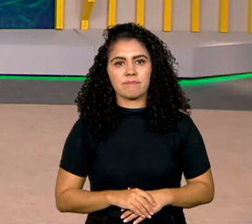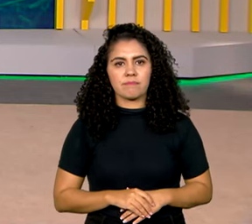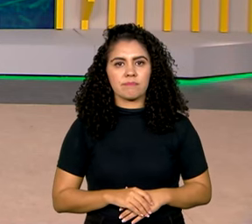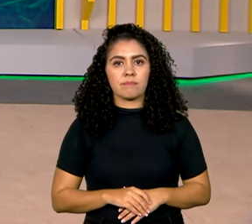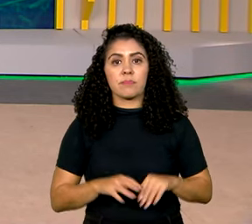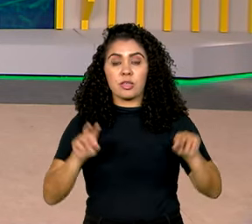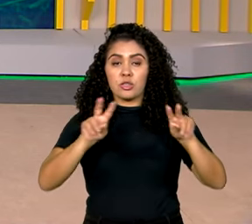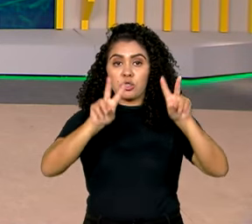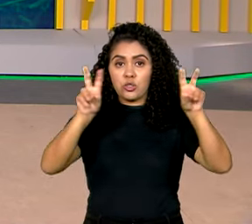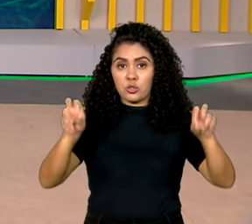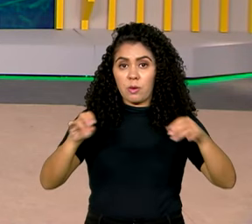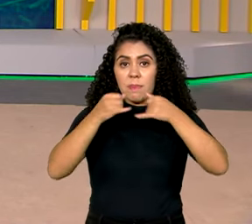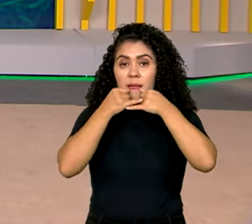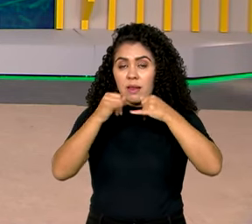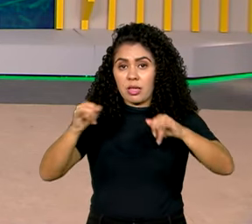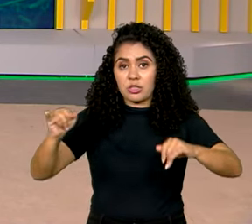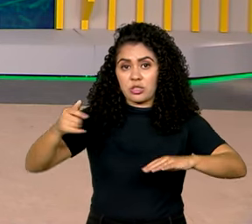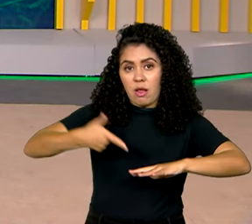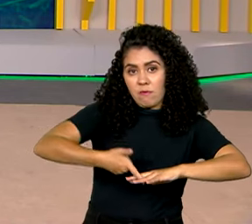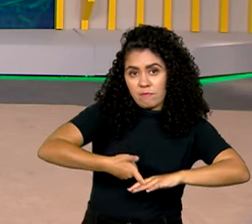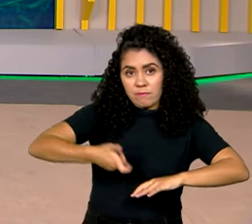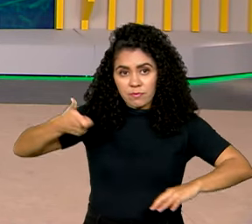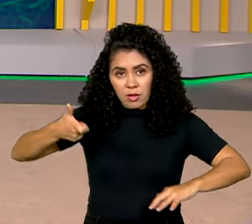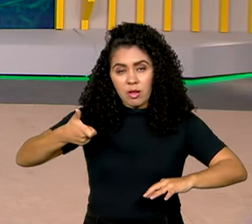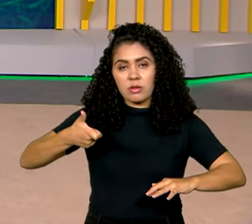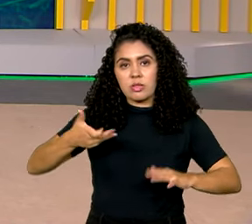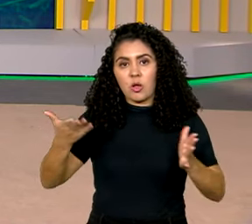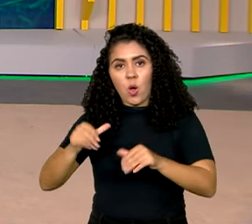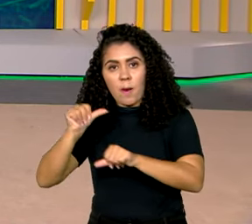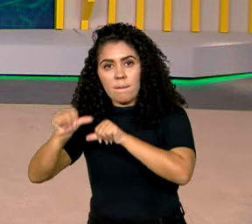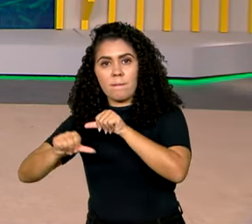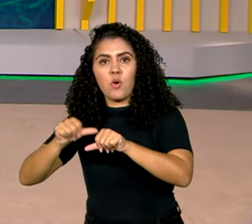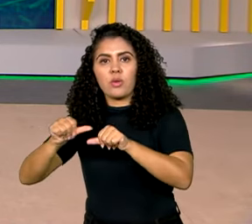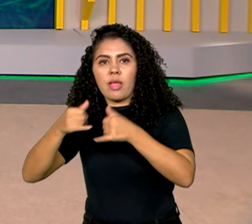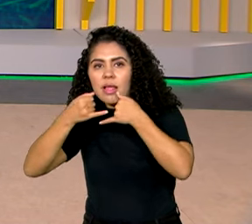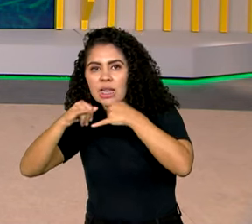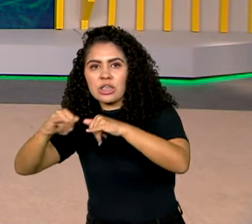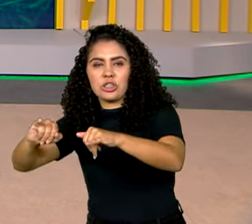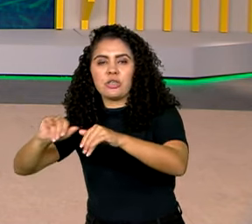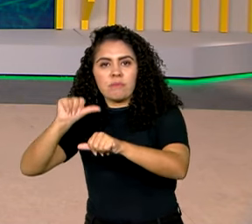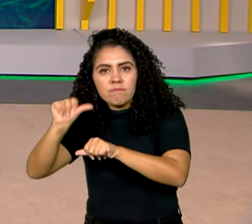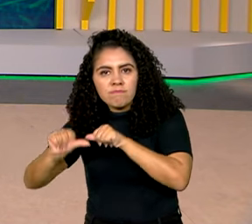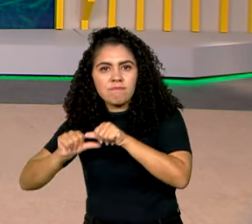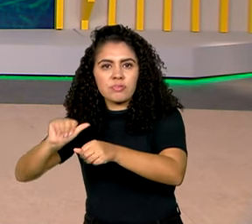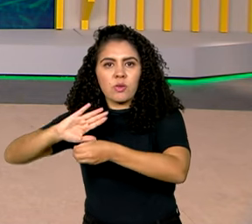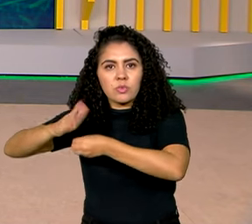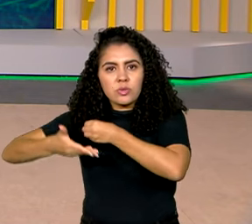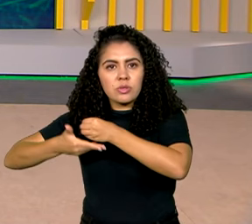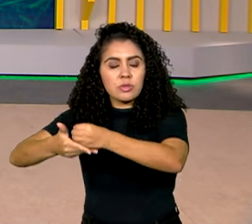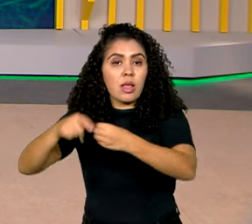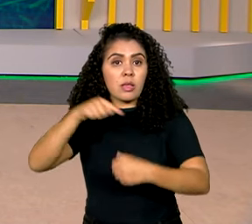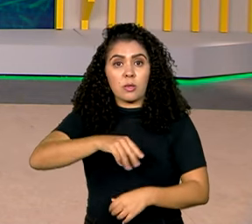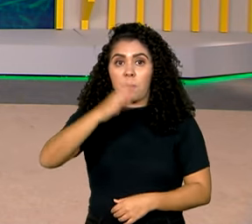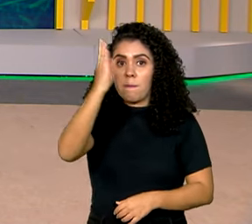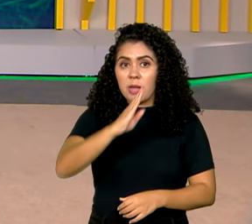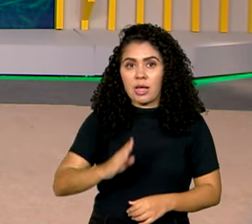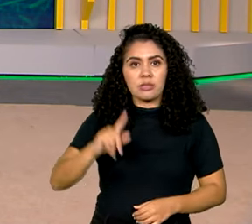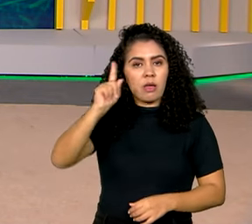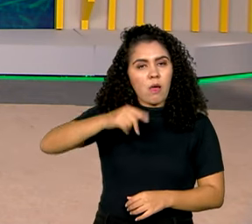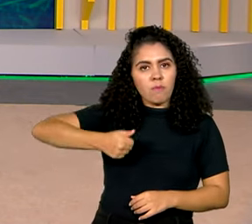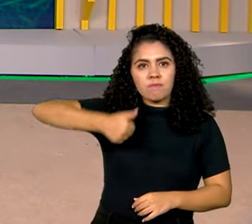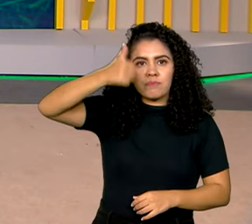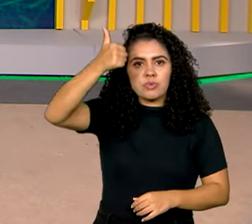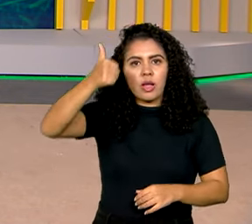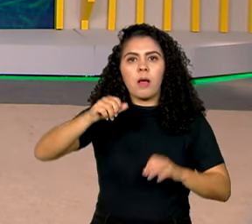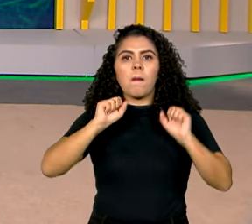E da energia fóssil para a energia renovável, que tem o Brasil como um protagonista no mundo. Seja eólica,